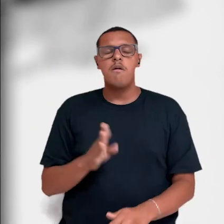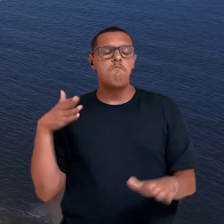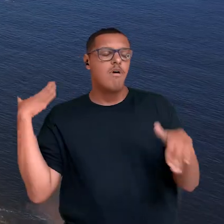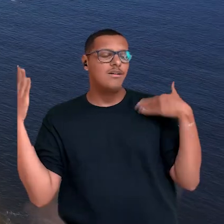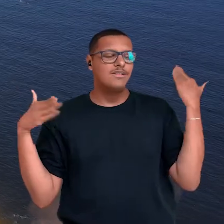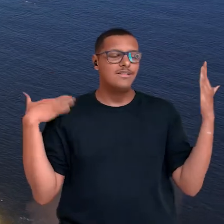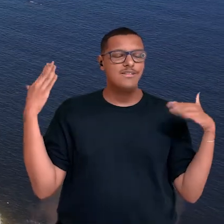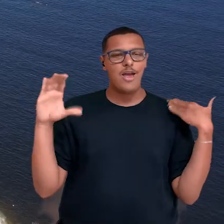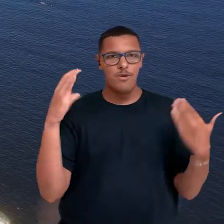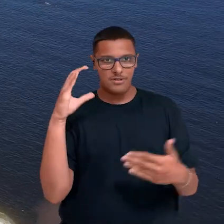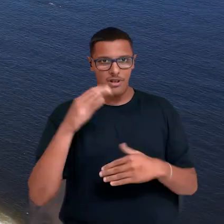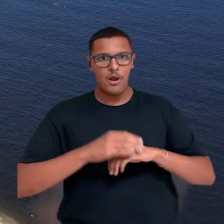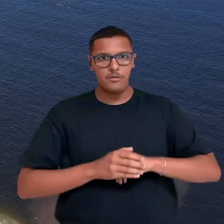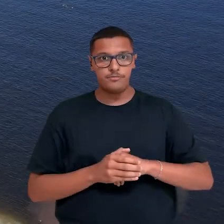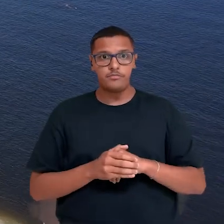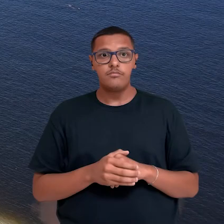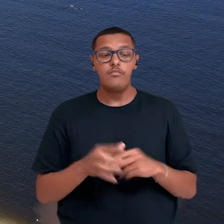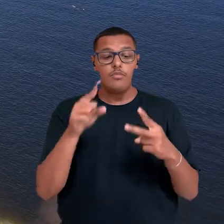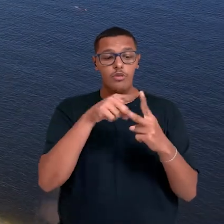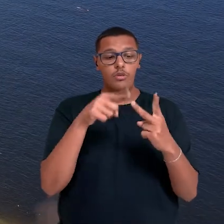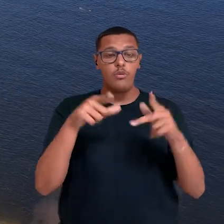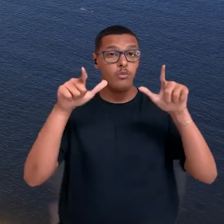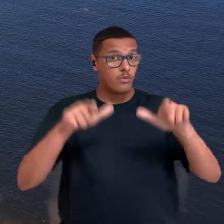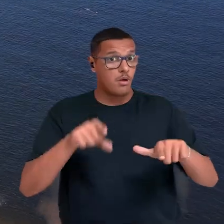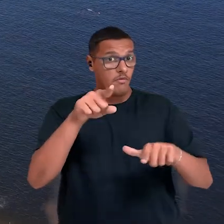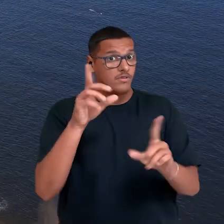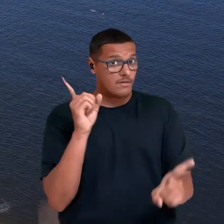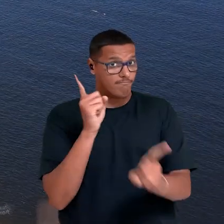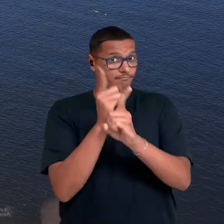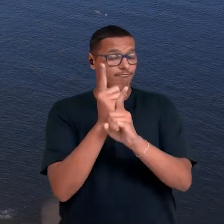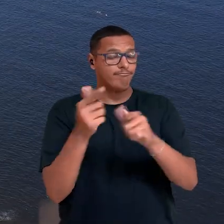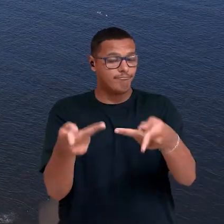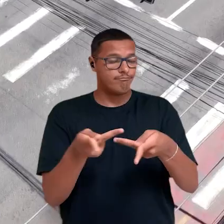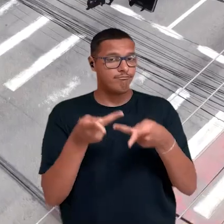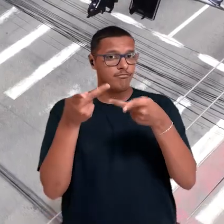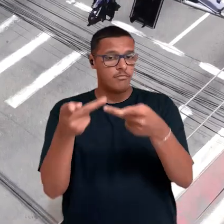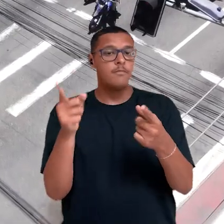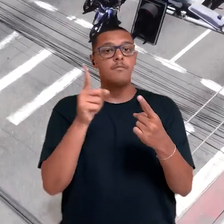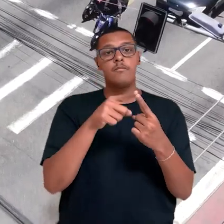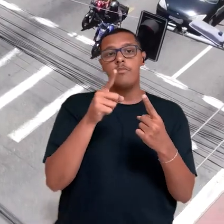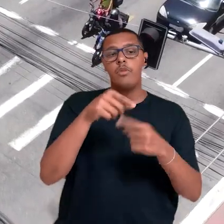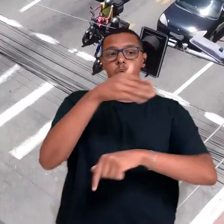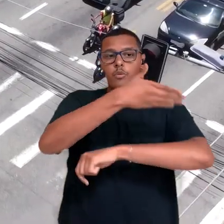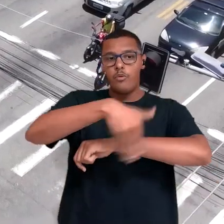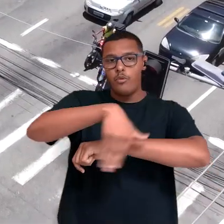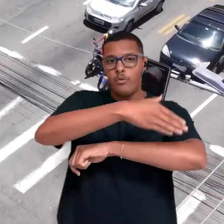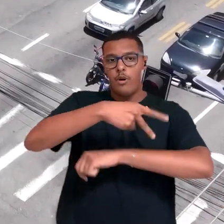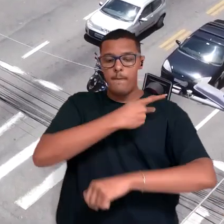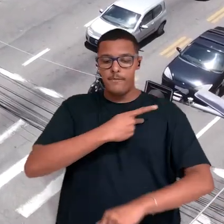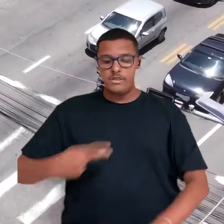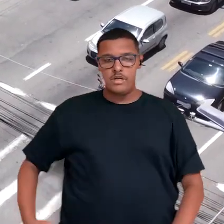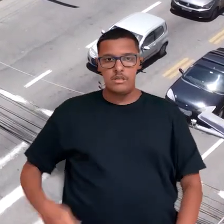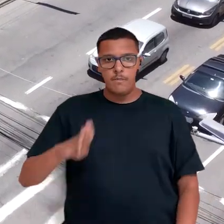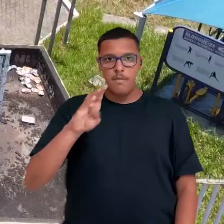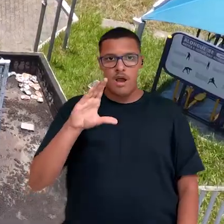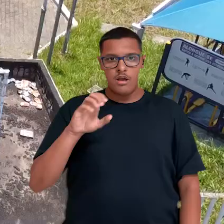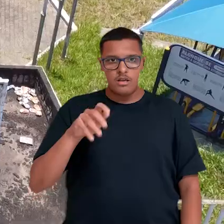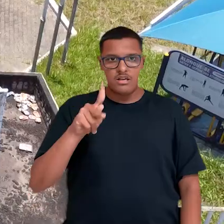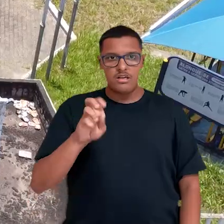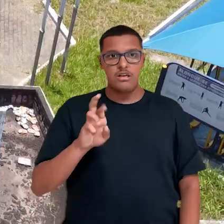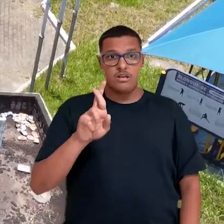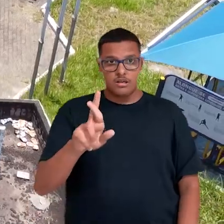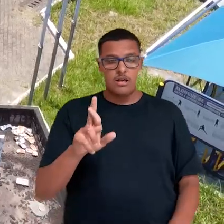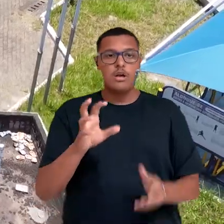e fazer um passeio pela bela Niterói, há mais dois tótens para você visitar. Um fica na rua Presidente Bacher,